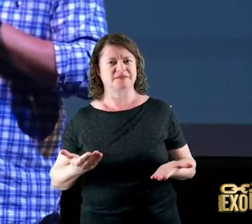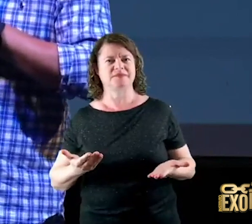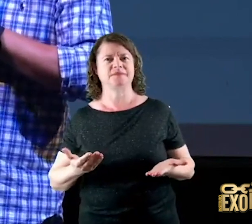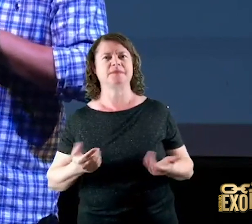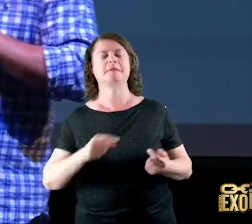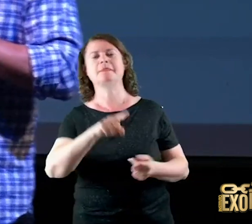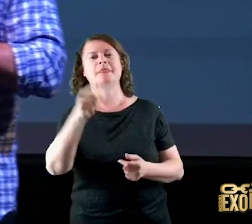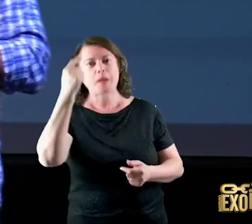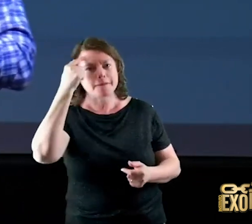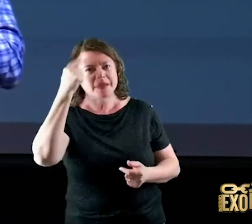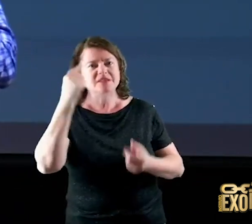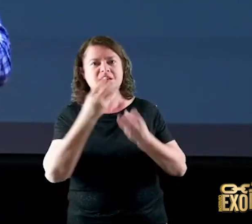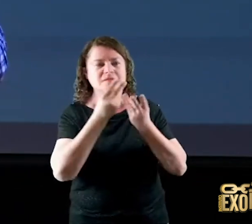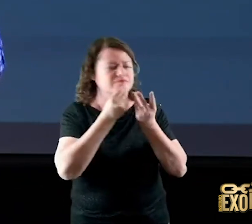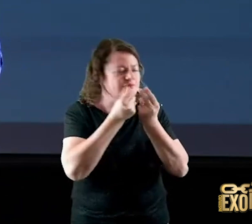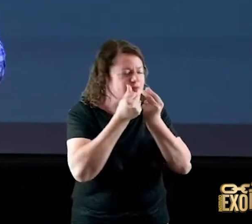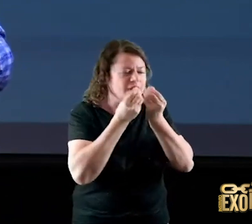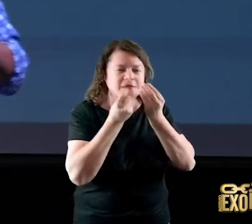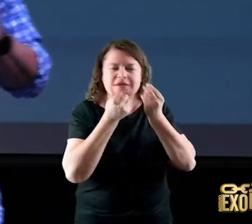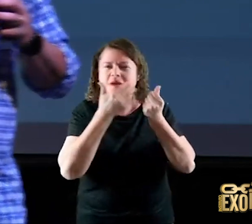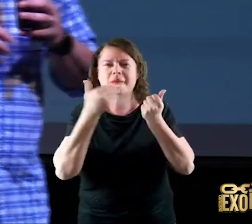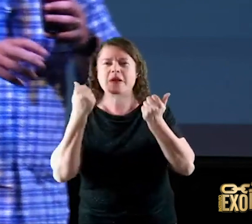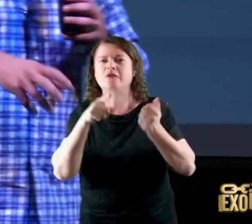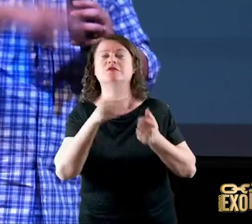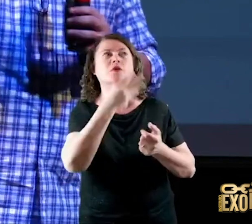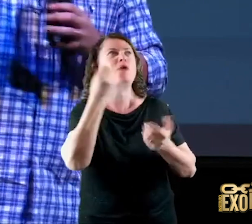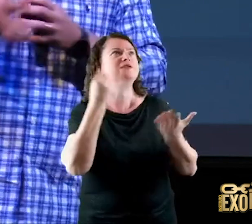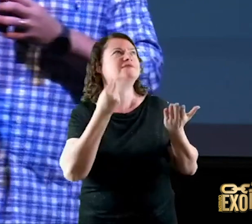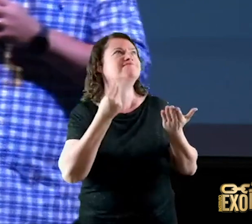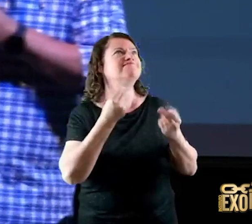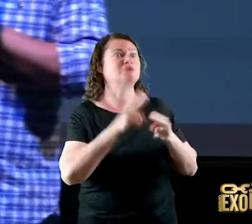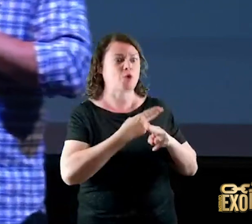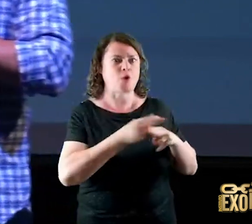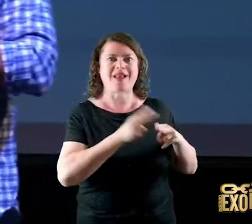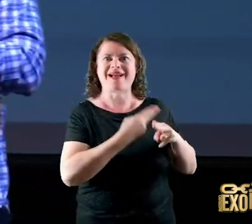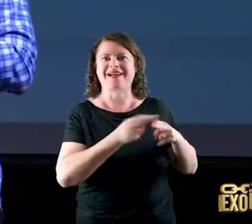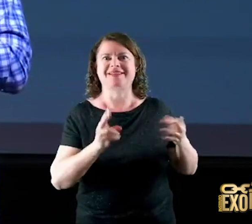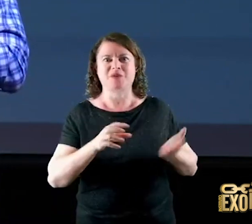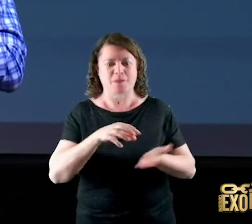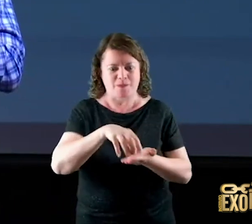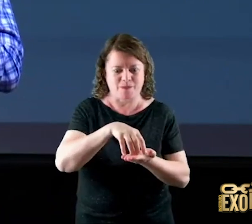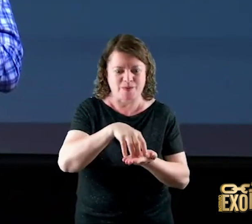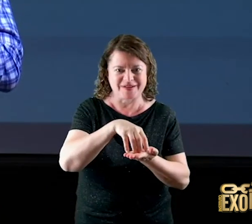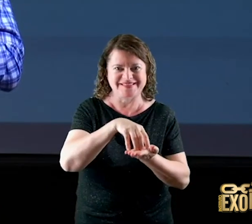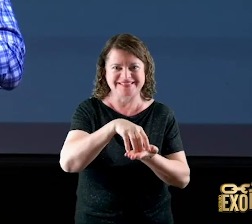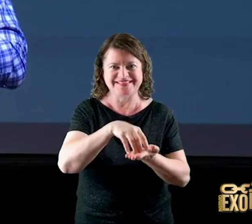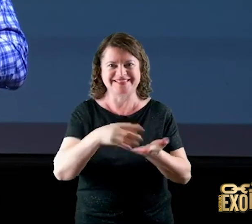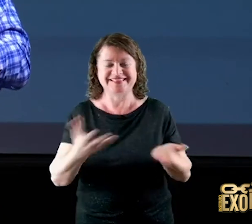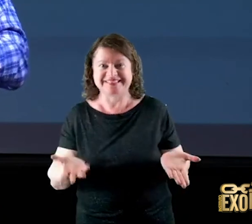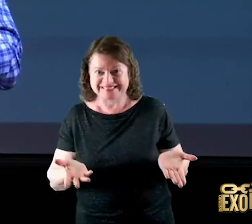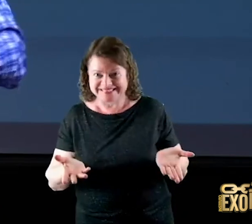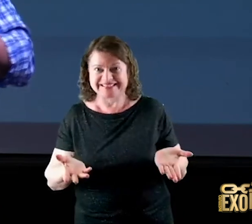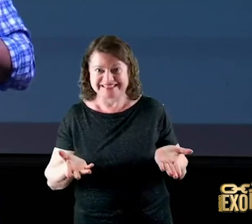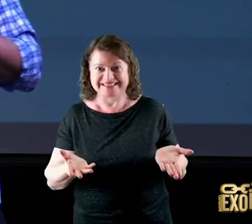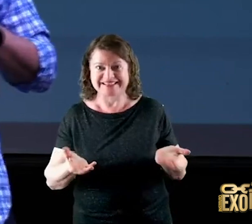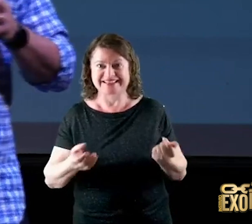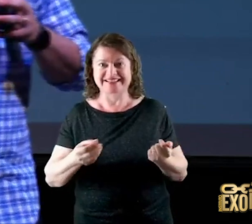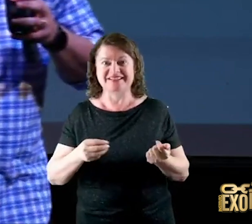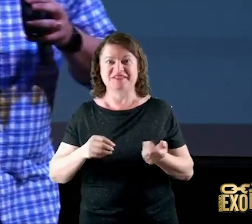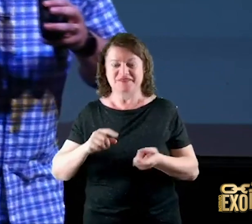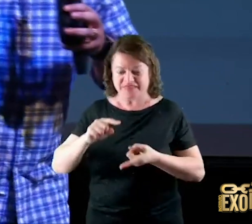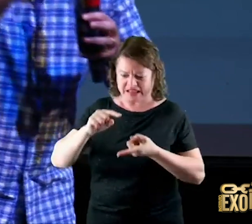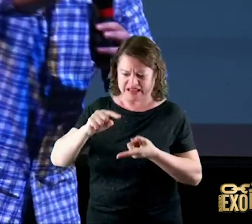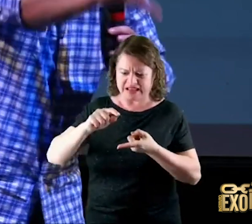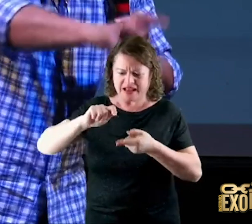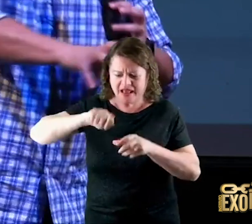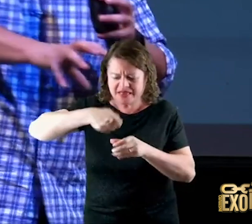se você gosta de brigadeiro é brigadeiro se você gosta de pudim é pudim se você gosta daquele mousse de